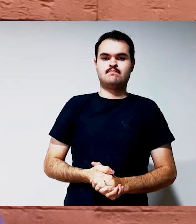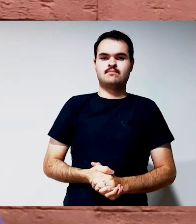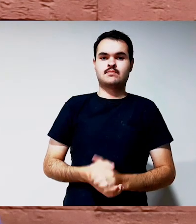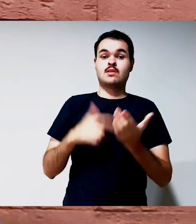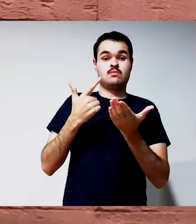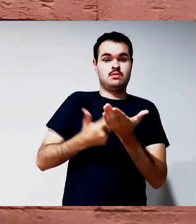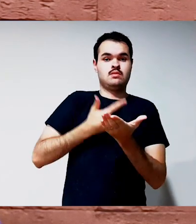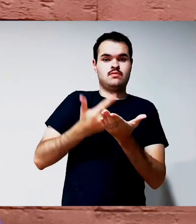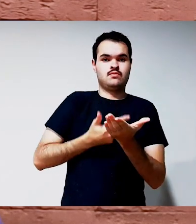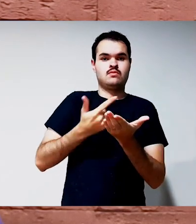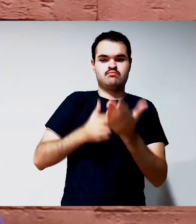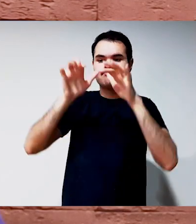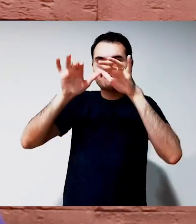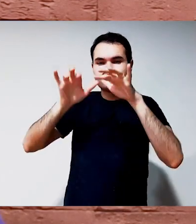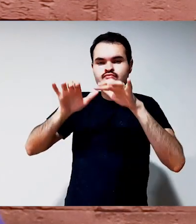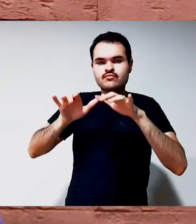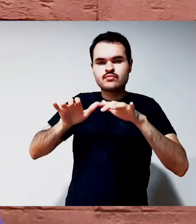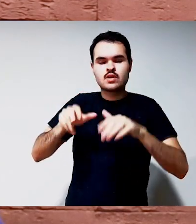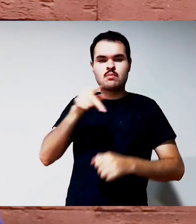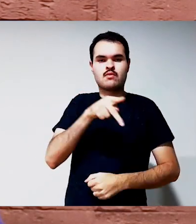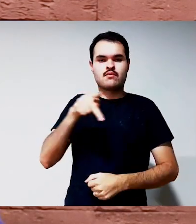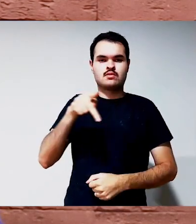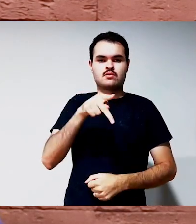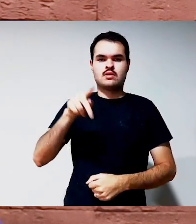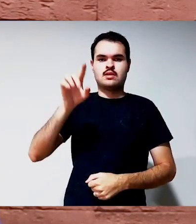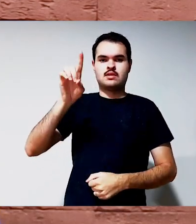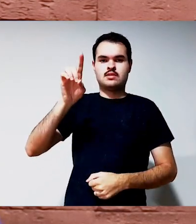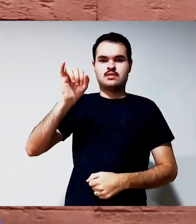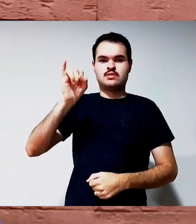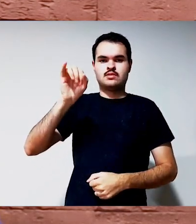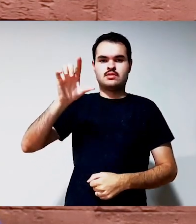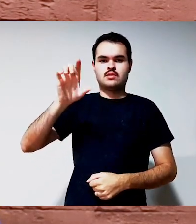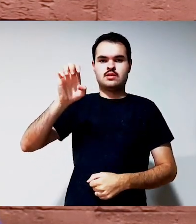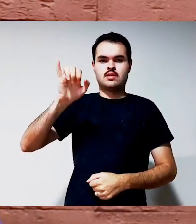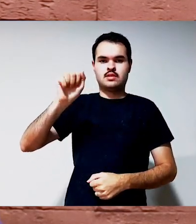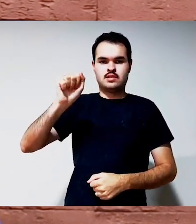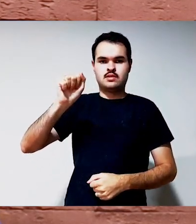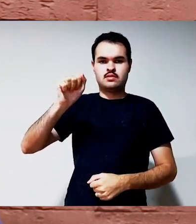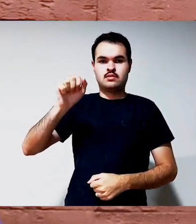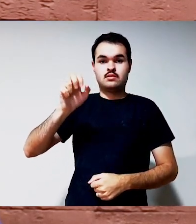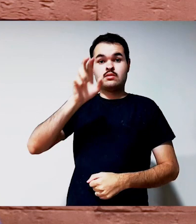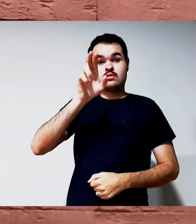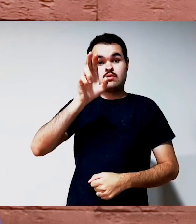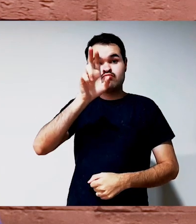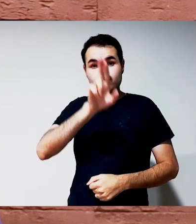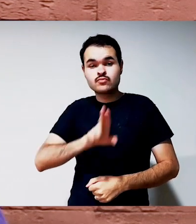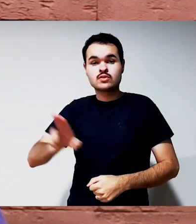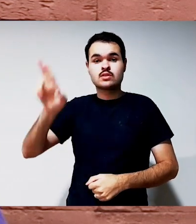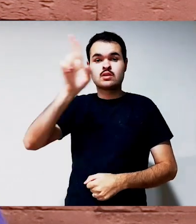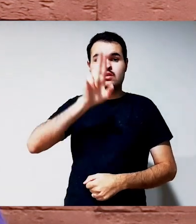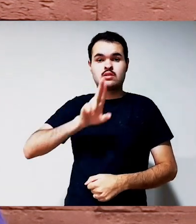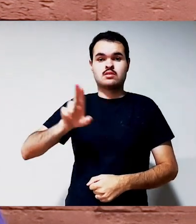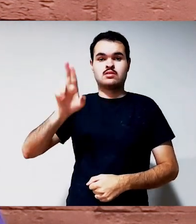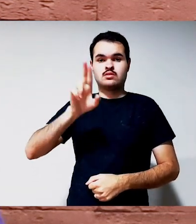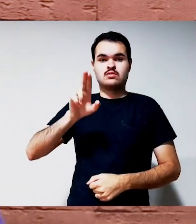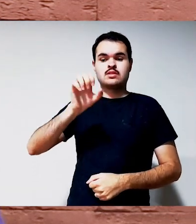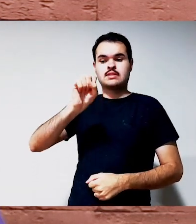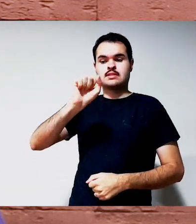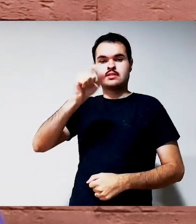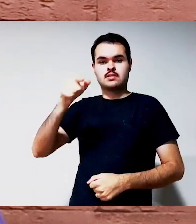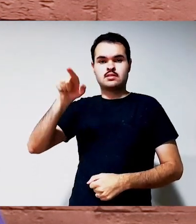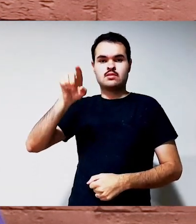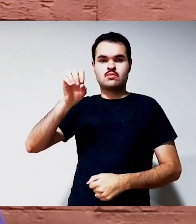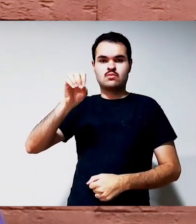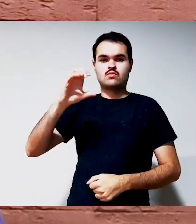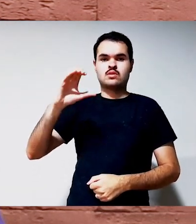Você disse libras, o acesso do surdo à educação pelas mãos do intérprete de libras. Este livro foi produzido